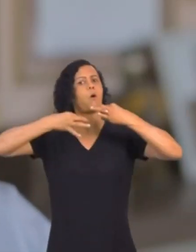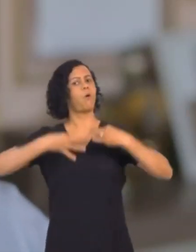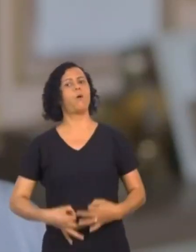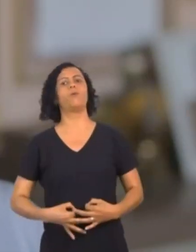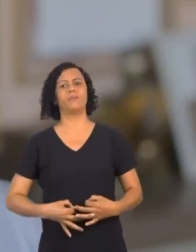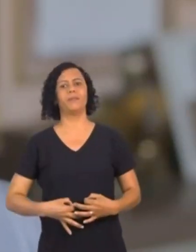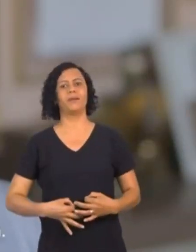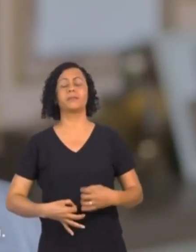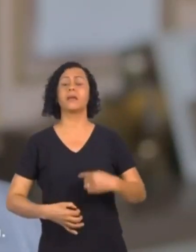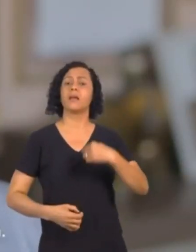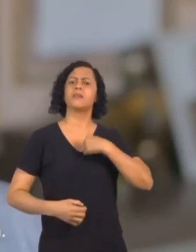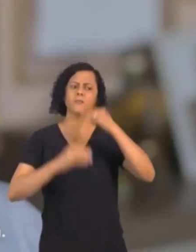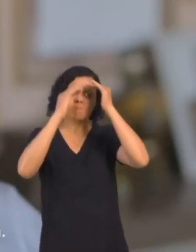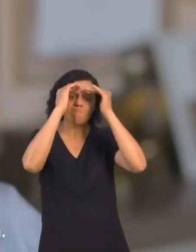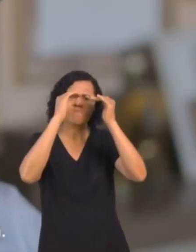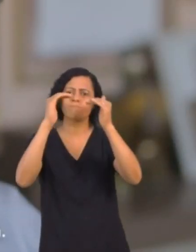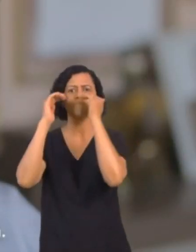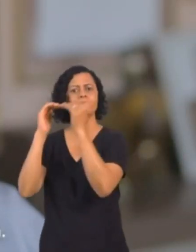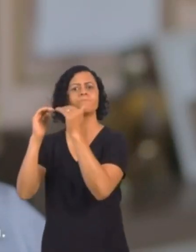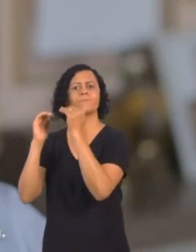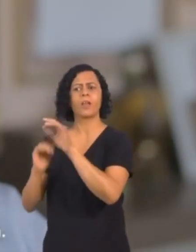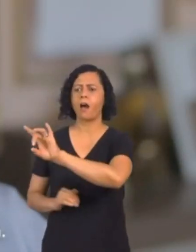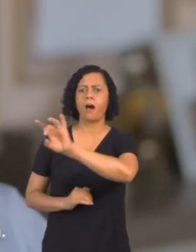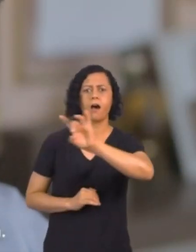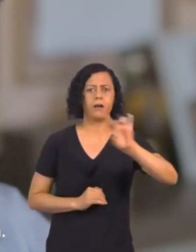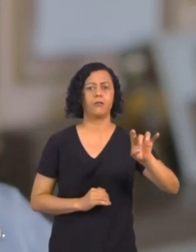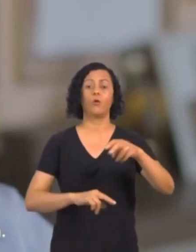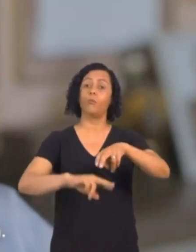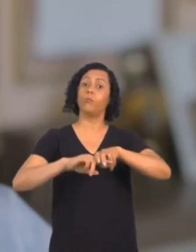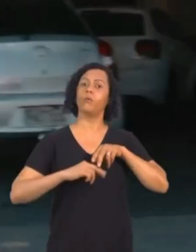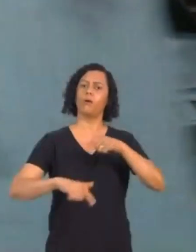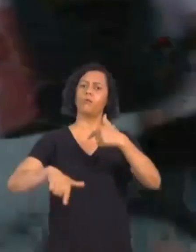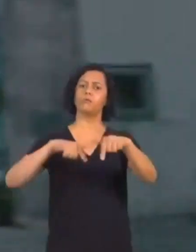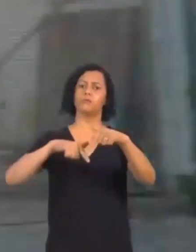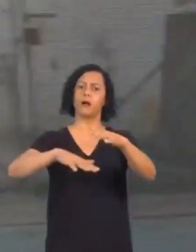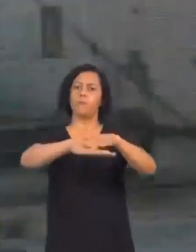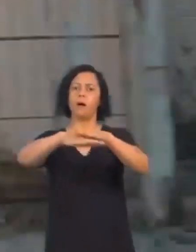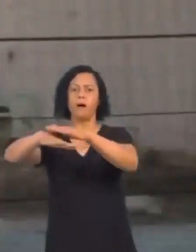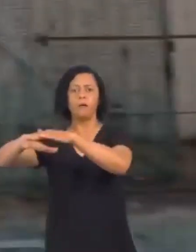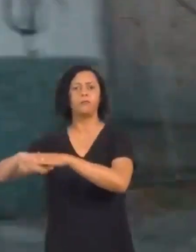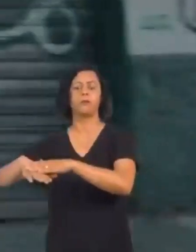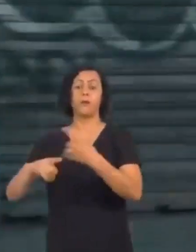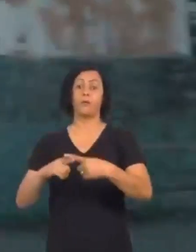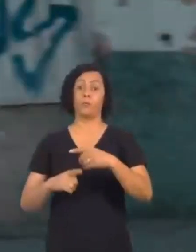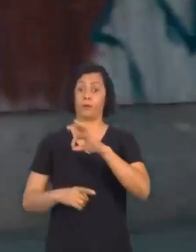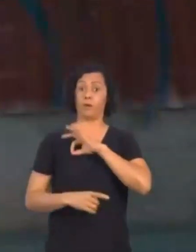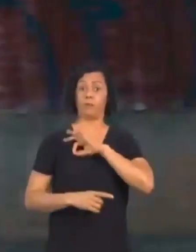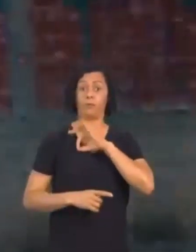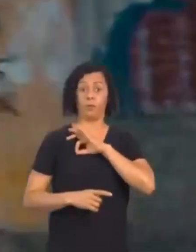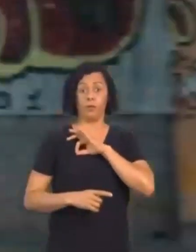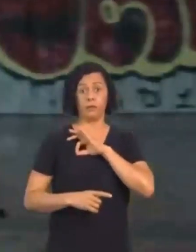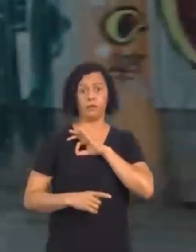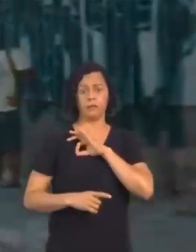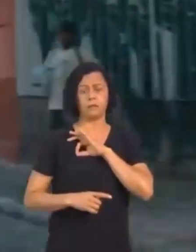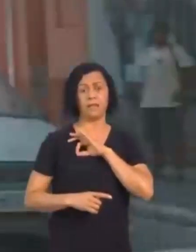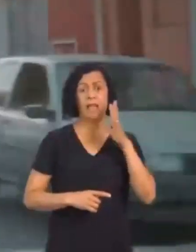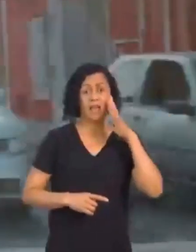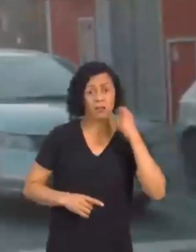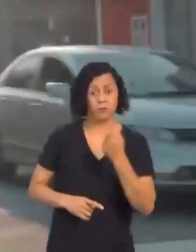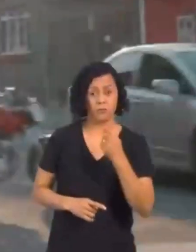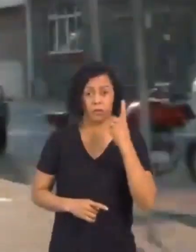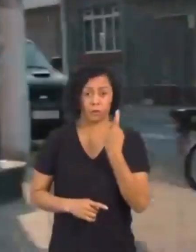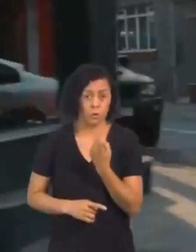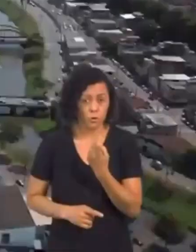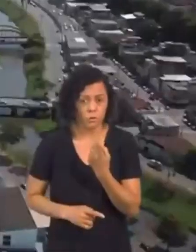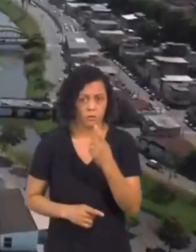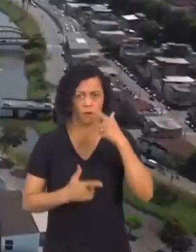eu atribuo um grande respeito pelo trabalho que fazem. Porque a polícia, em nenhum lugar do mundo, polícia resolve o problema